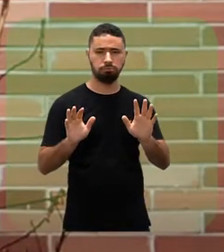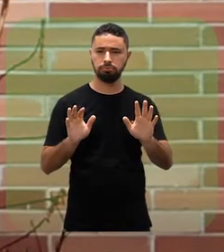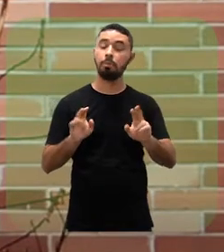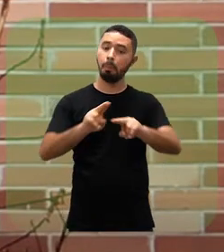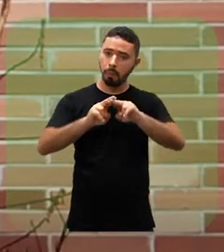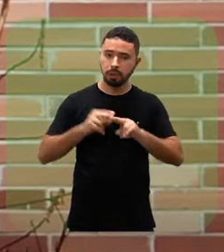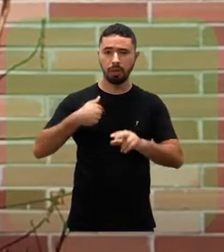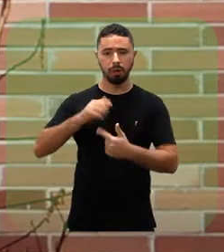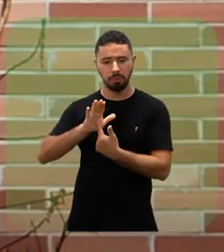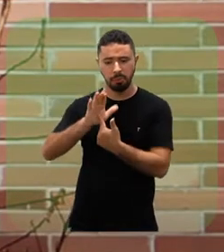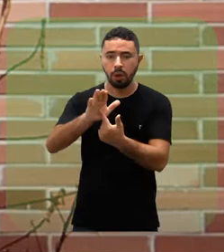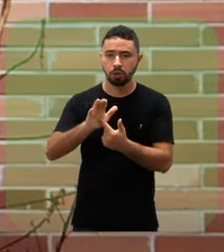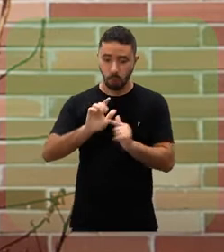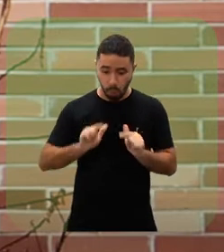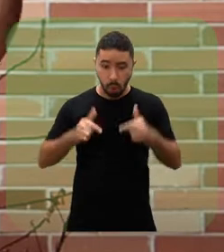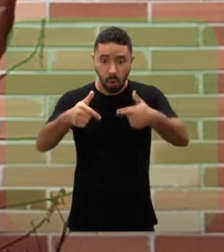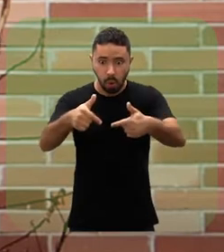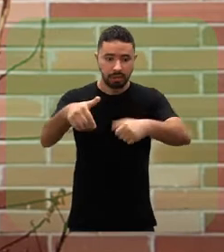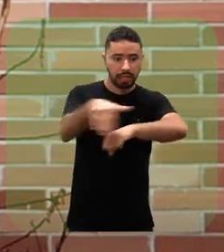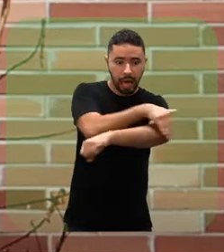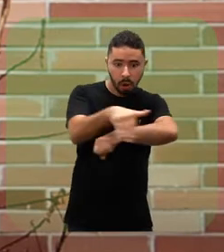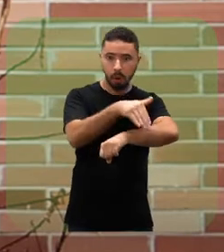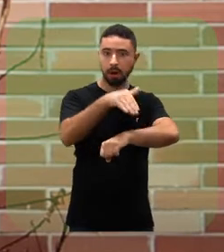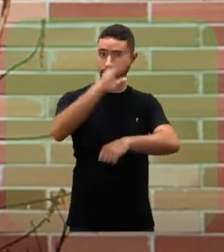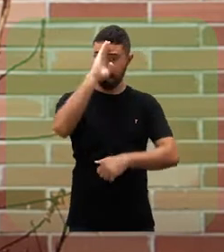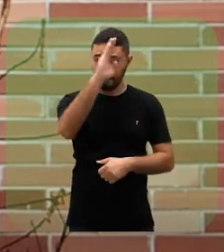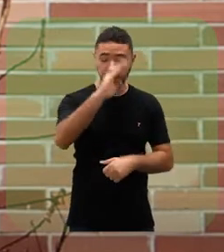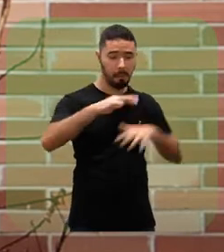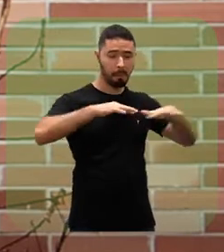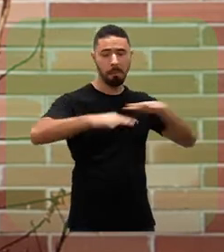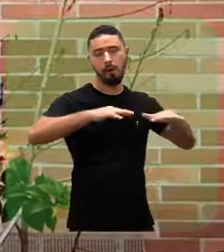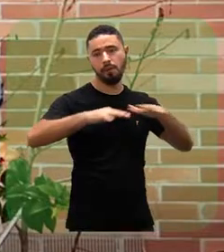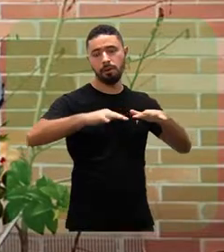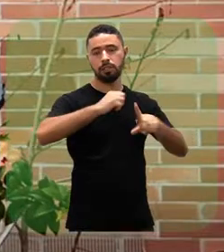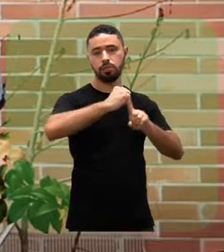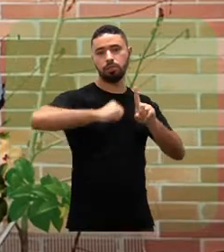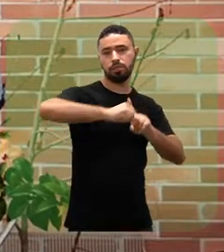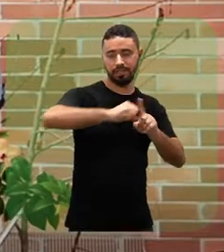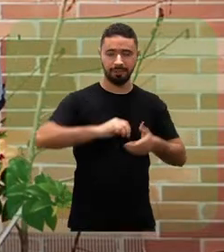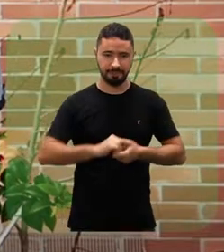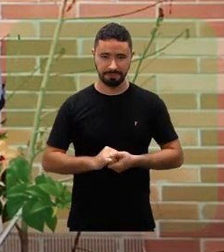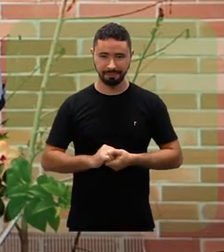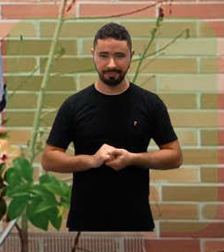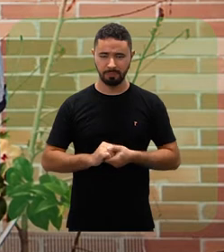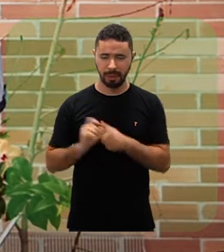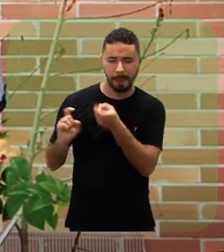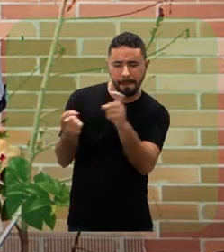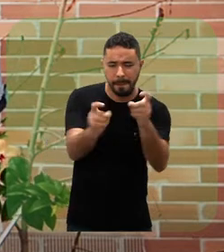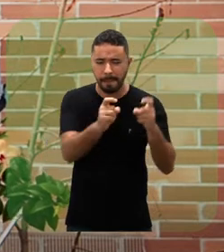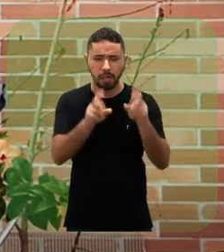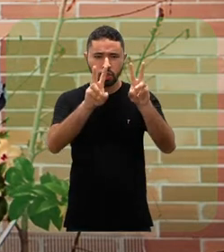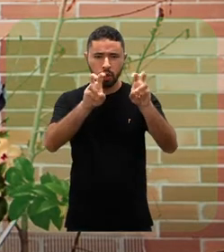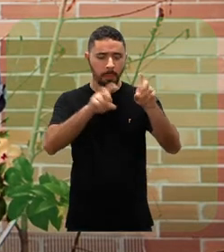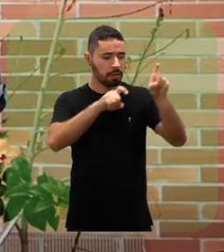abordagens sempre relatando a luta nas ruas, com os movimentos, sobretudo. Correr para essas discussões sobre